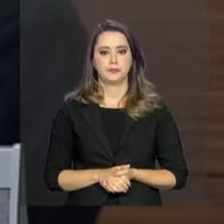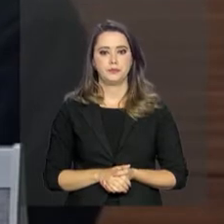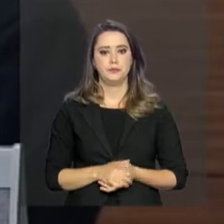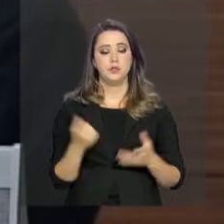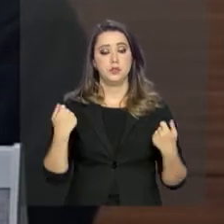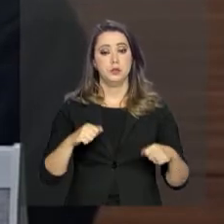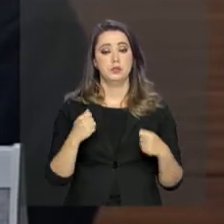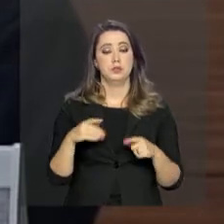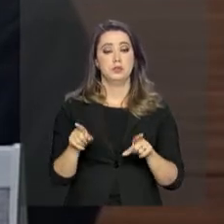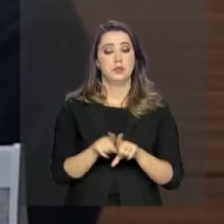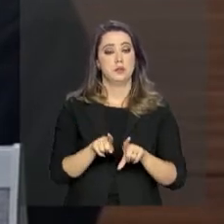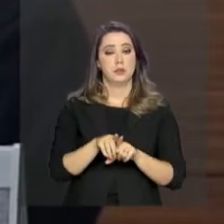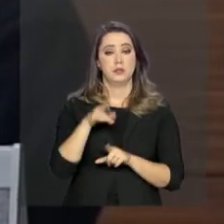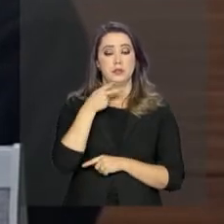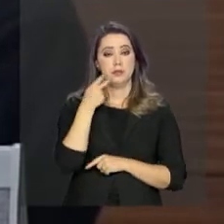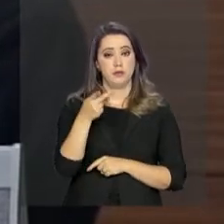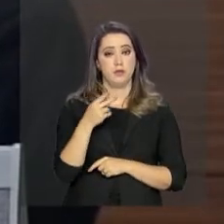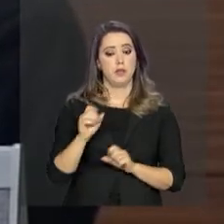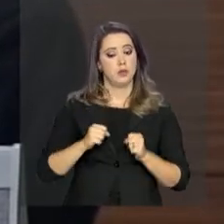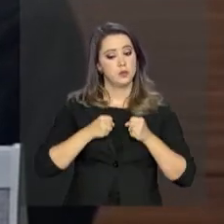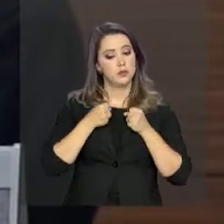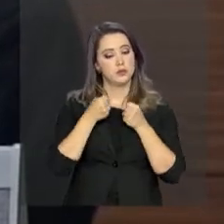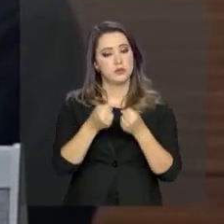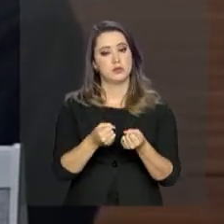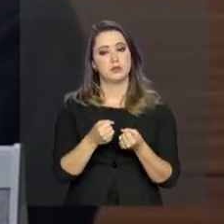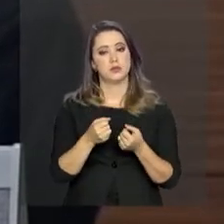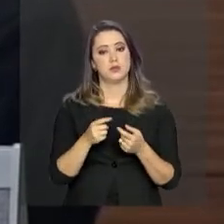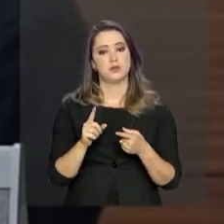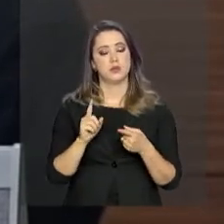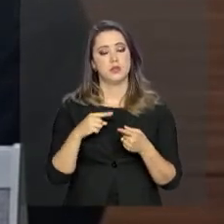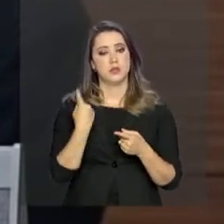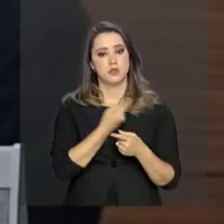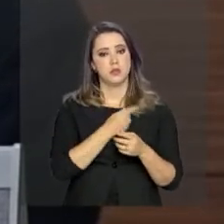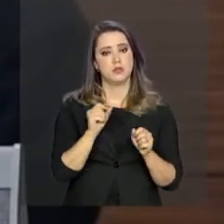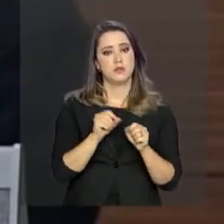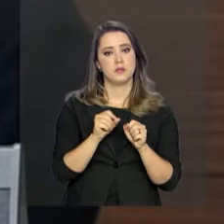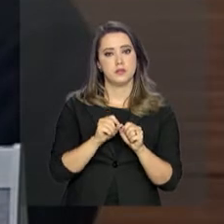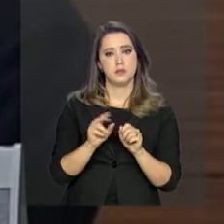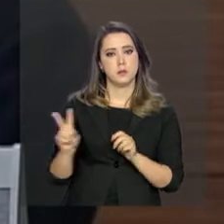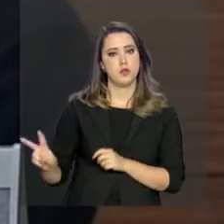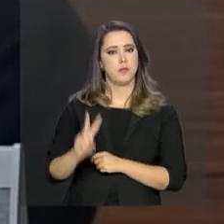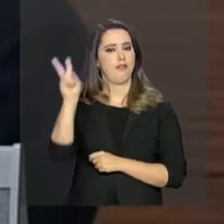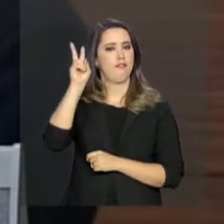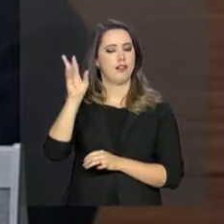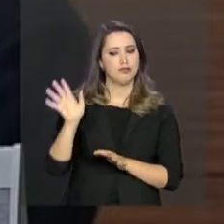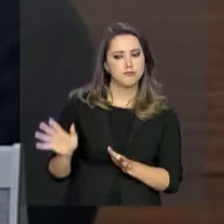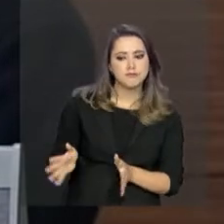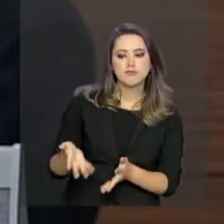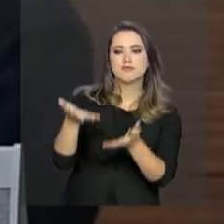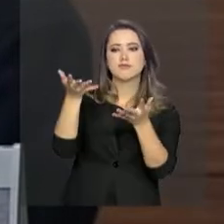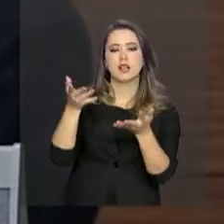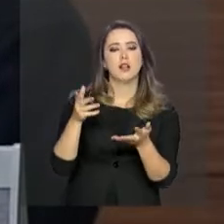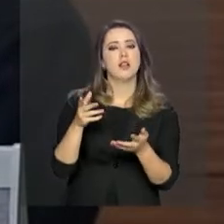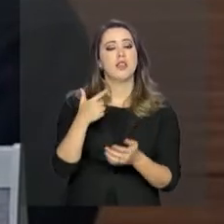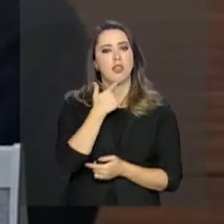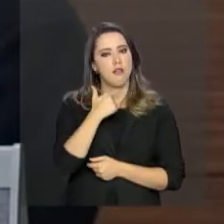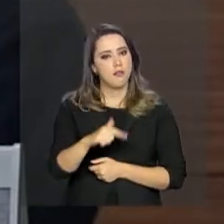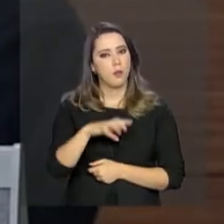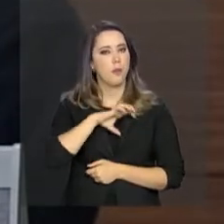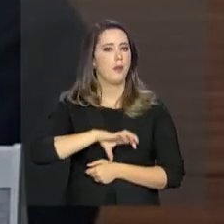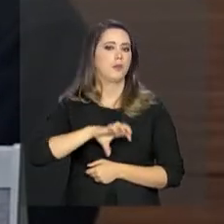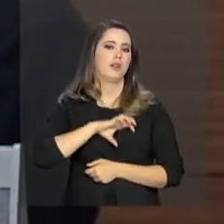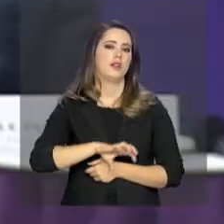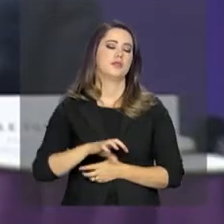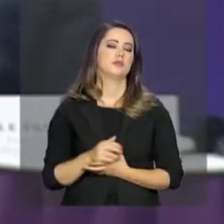deixar de mencionar alguns dos esforços que empreendemos em favor da valorização da língua portuguesa.